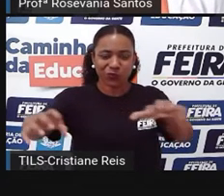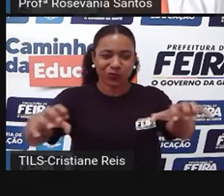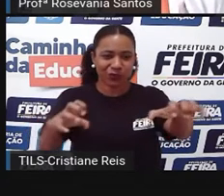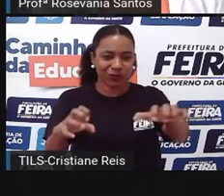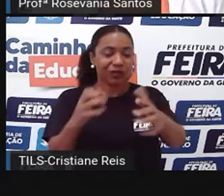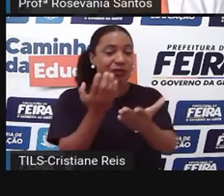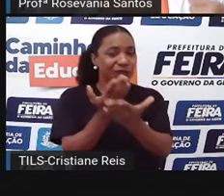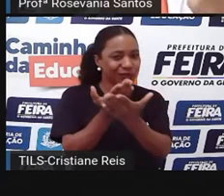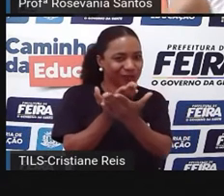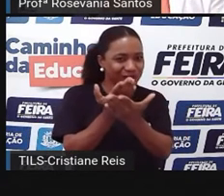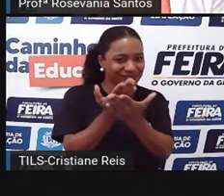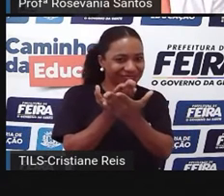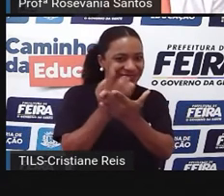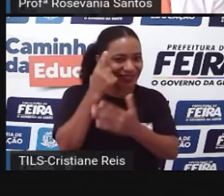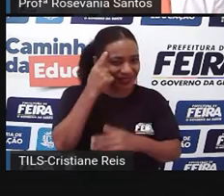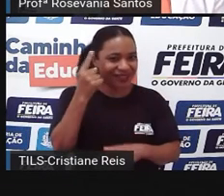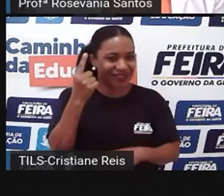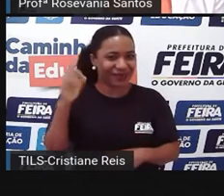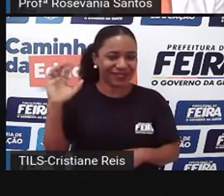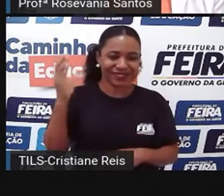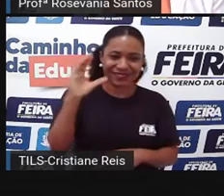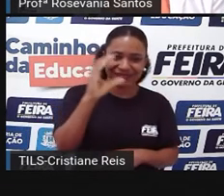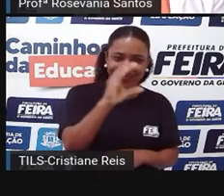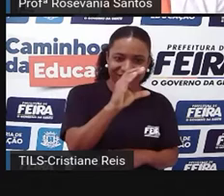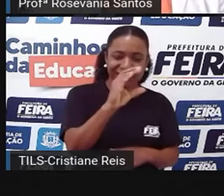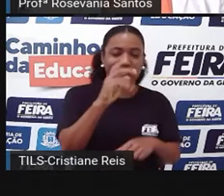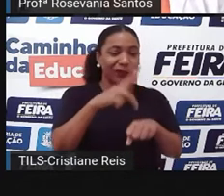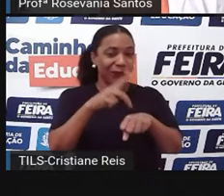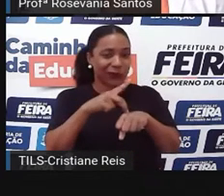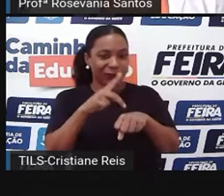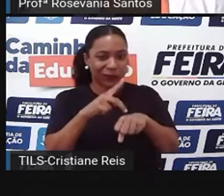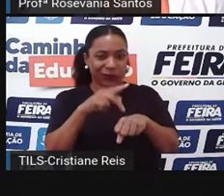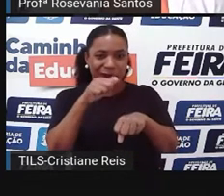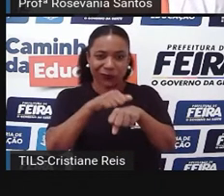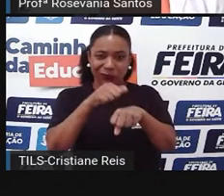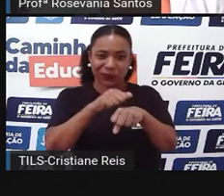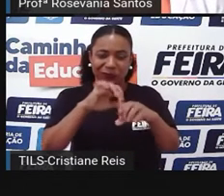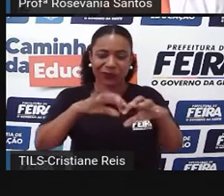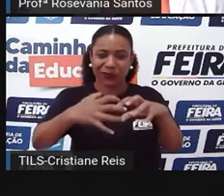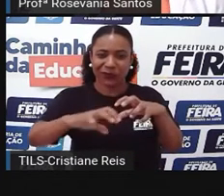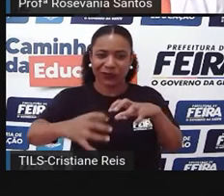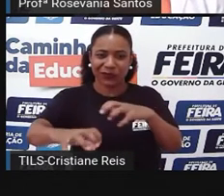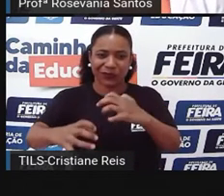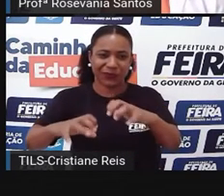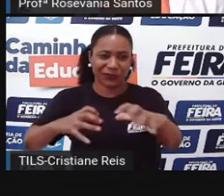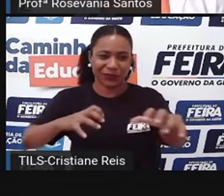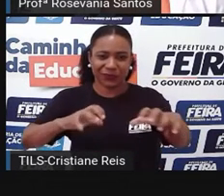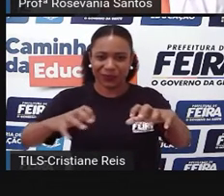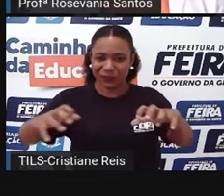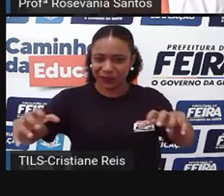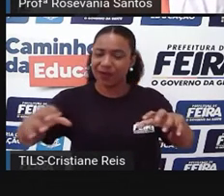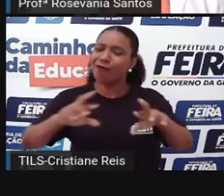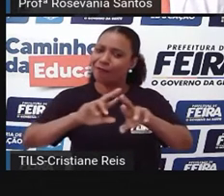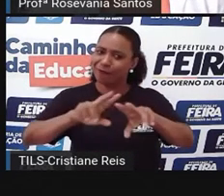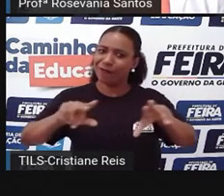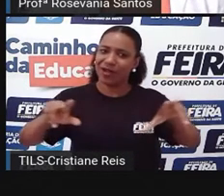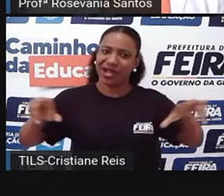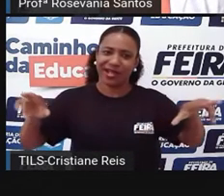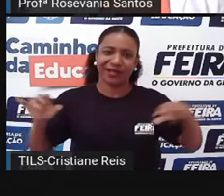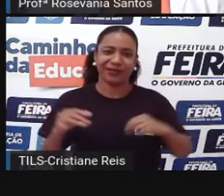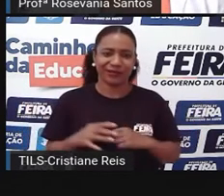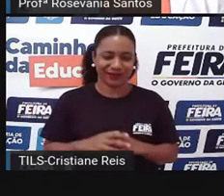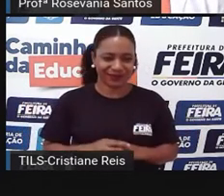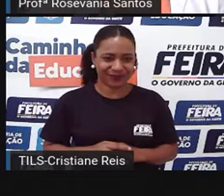deve saber que são as rochas mais coesas, né, mais duras, tipo os granitos, né, por exemplo. E